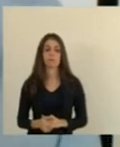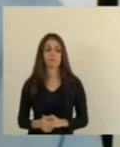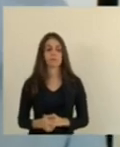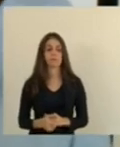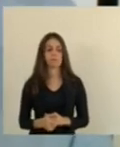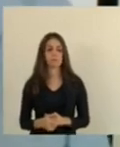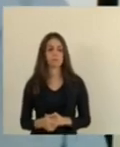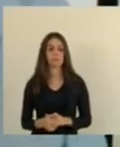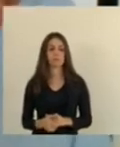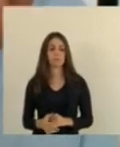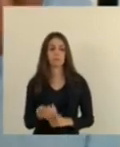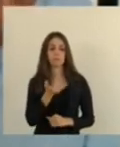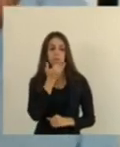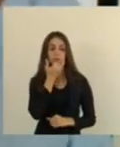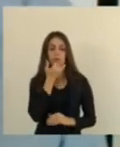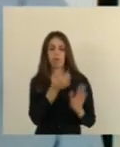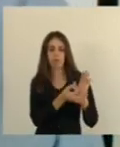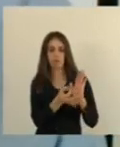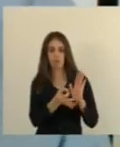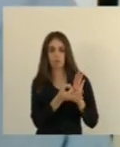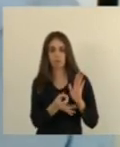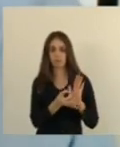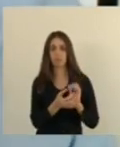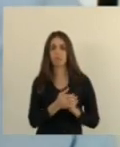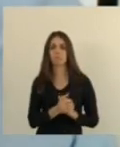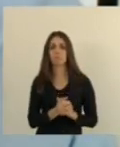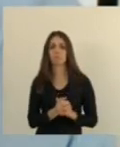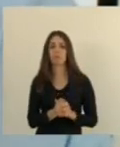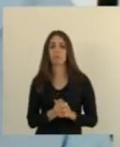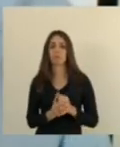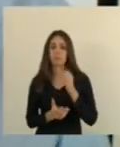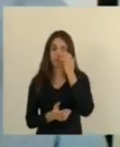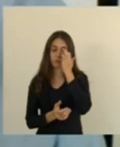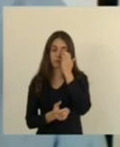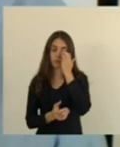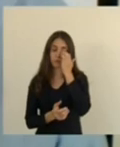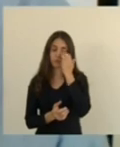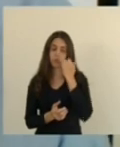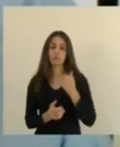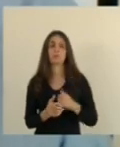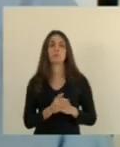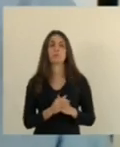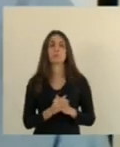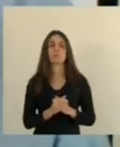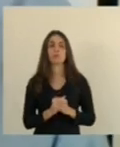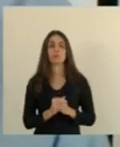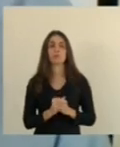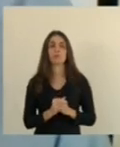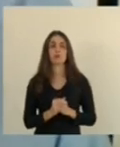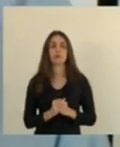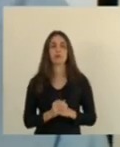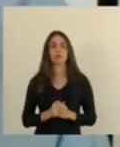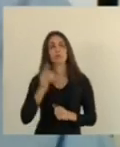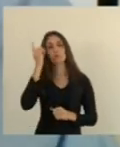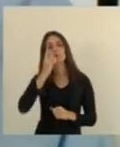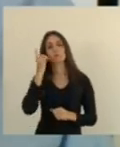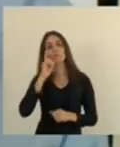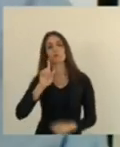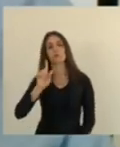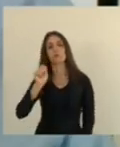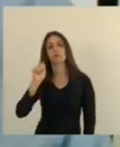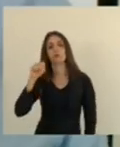perdão eu passo a relatar a matéria que já está sob minha relatoria presidência nesse momento deputado Gandini